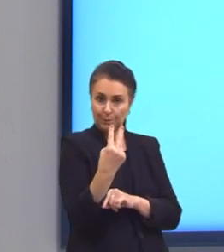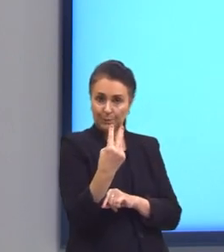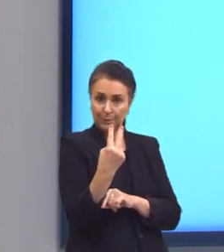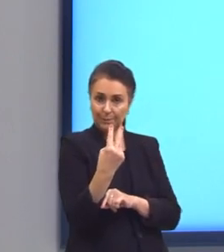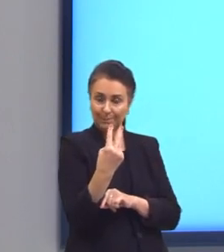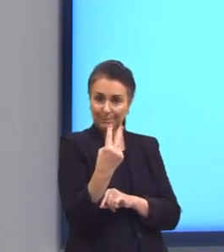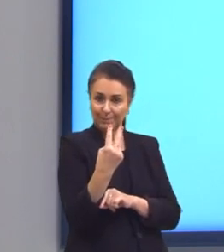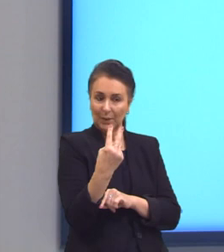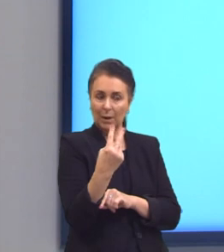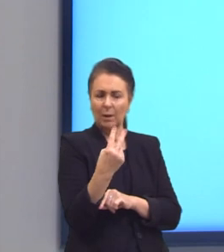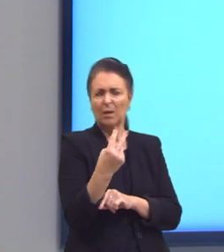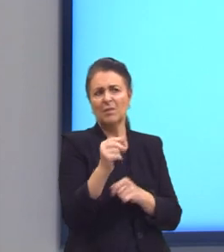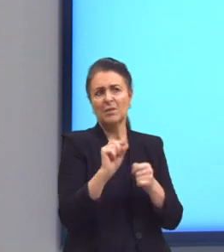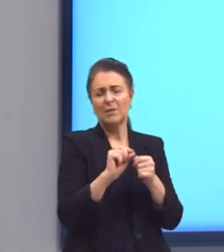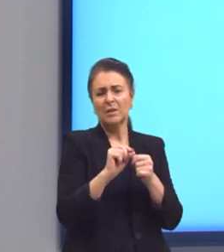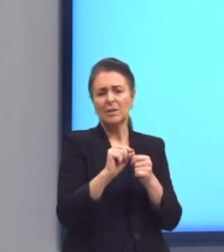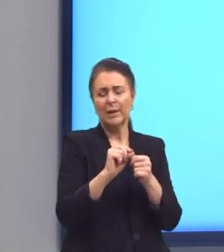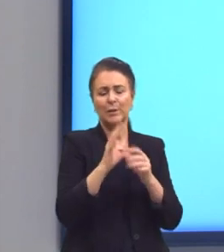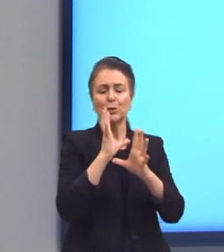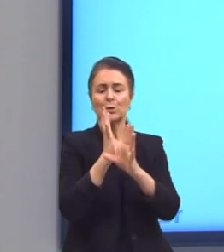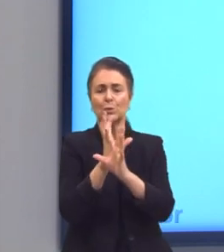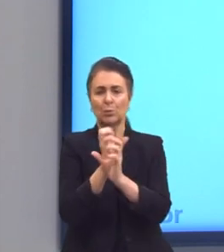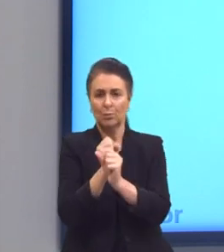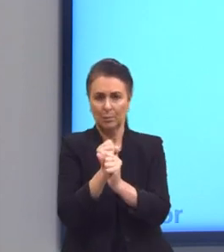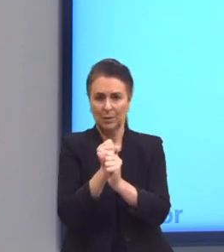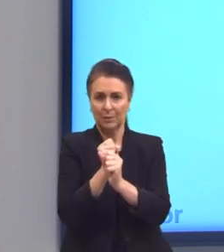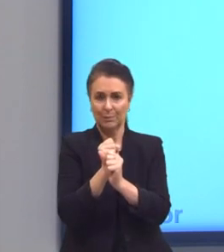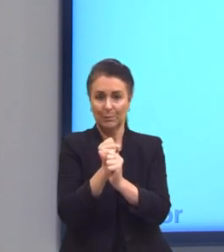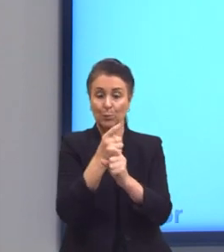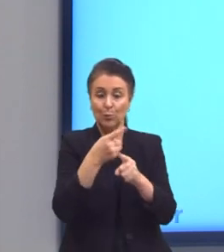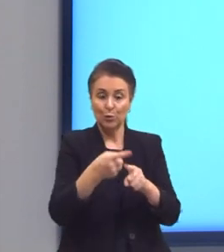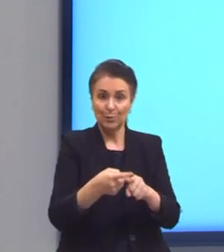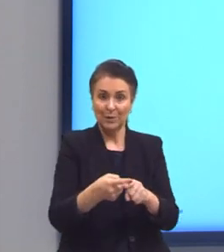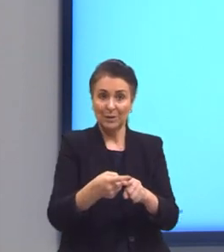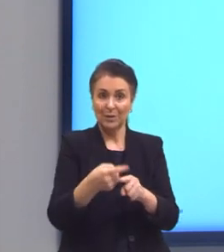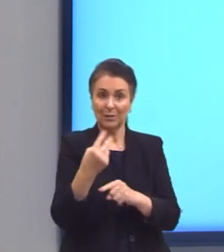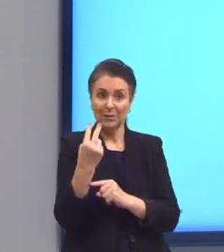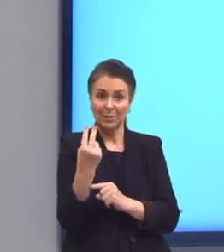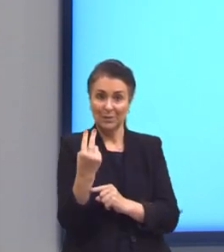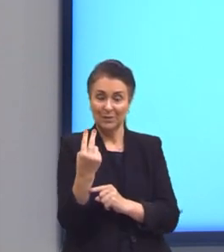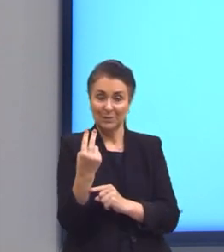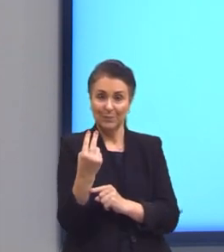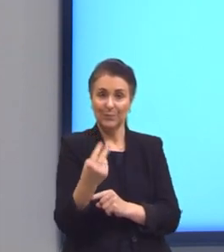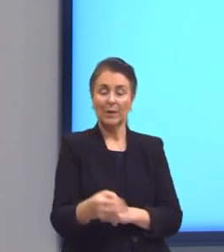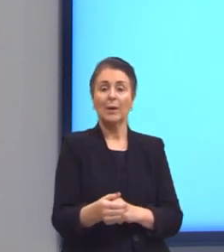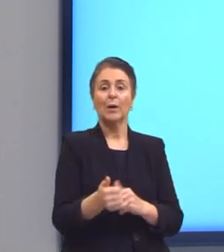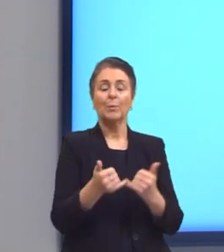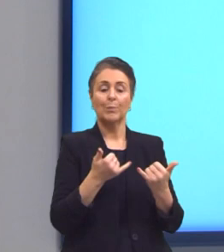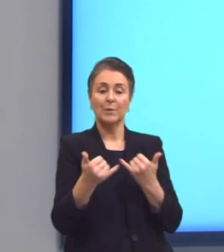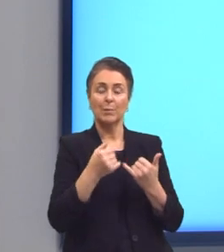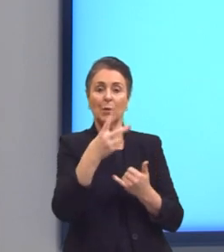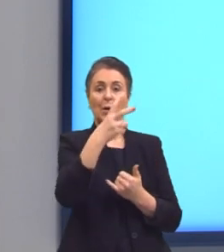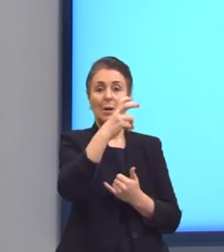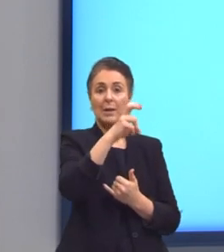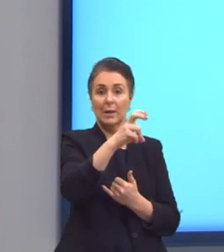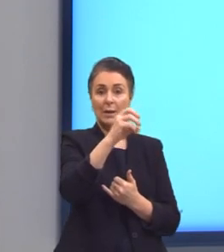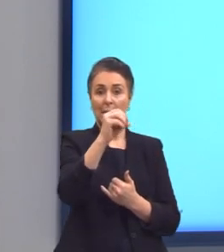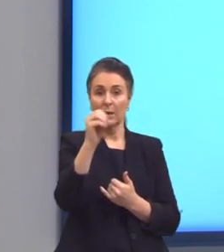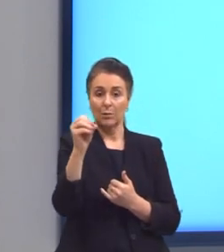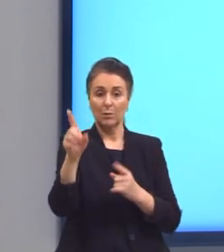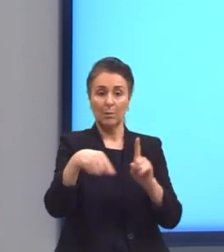ao invés de fazer toda essa soma, né? Aqui eu coloquei um exemplo, 500 mais